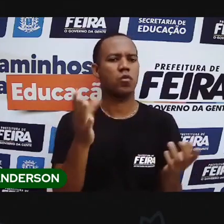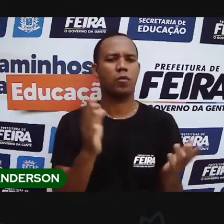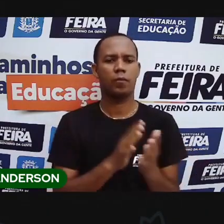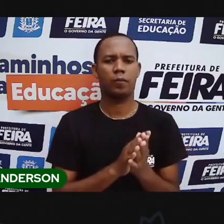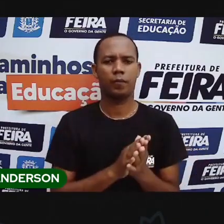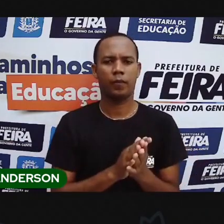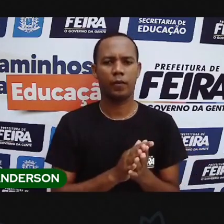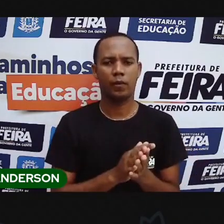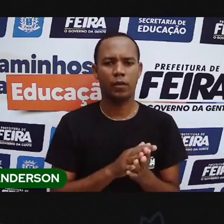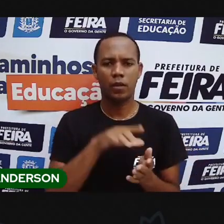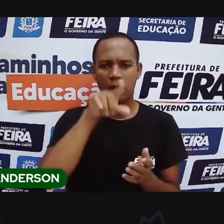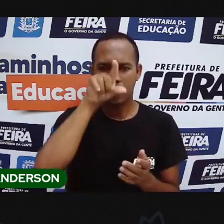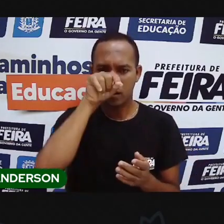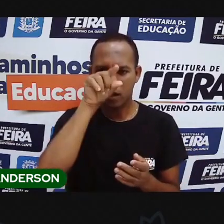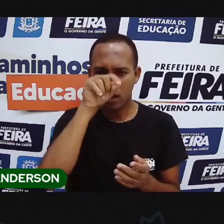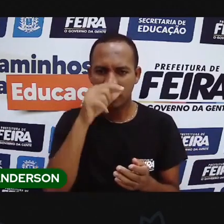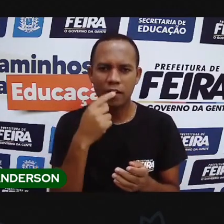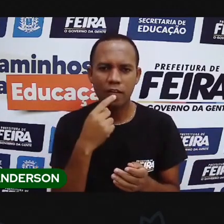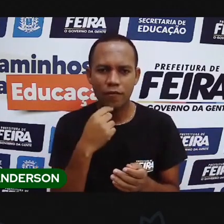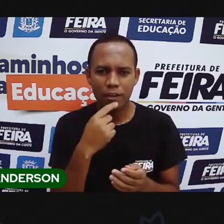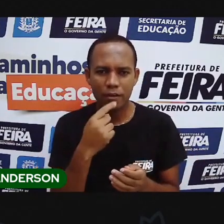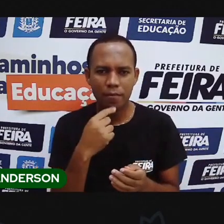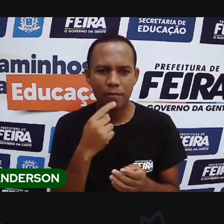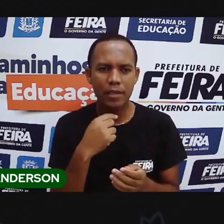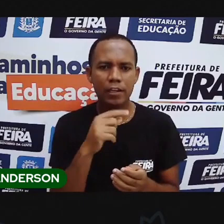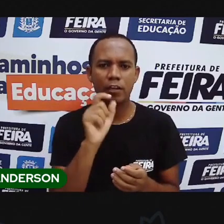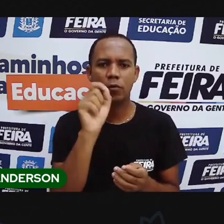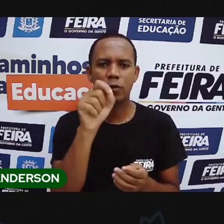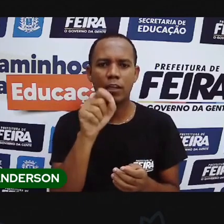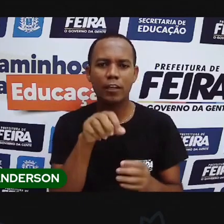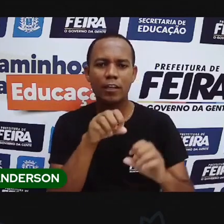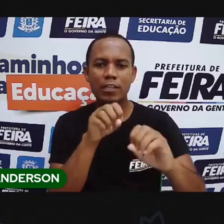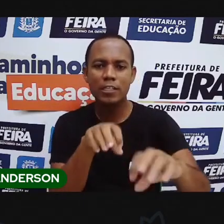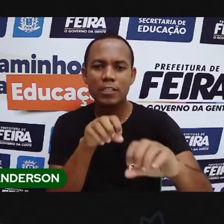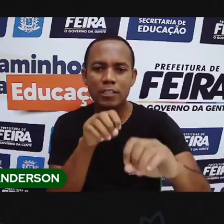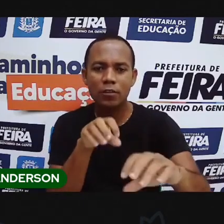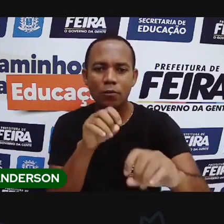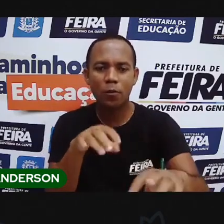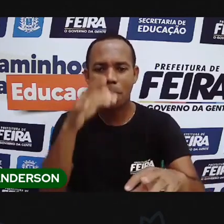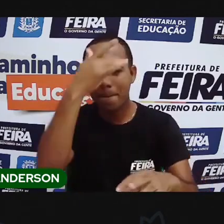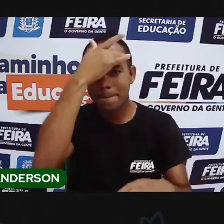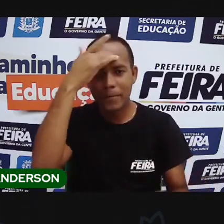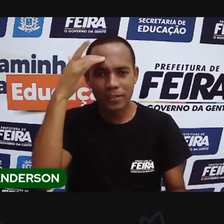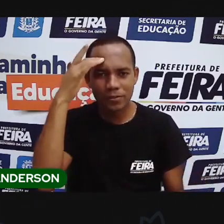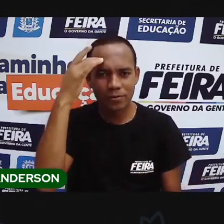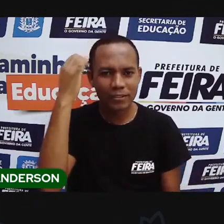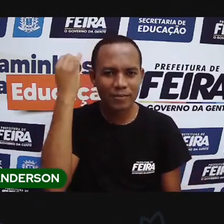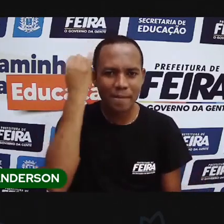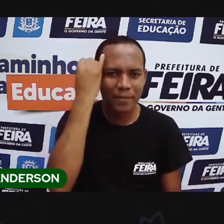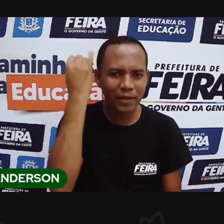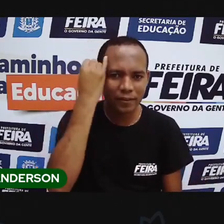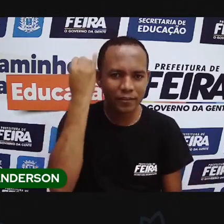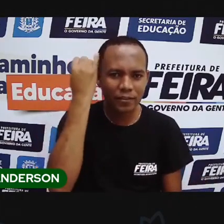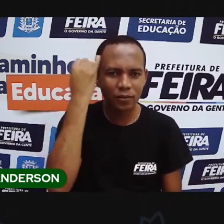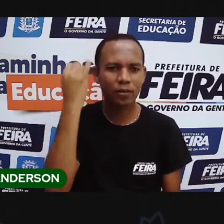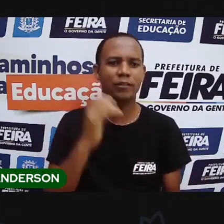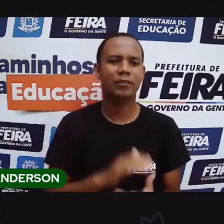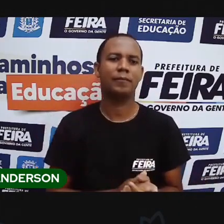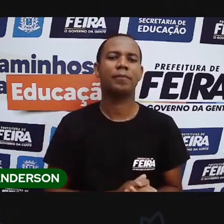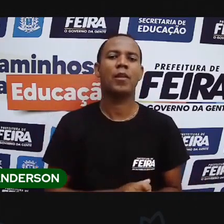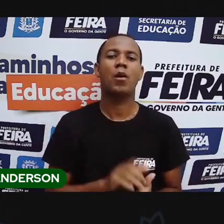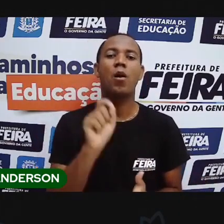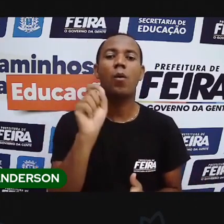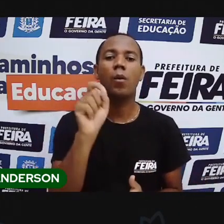A galinha Ruiva deu a lição em todos os seus amigos preguiçosos. O que a gente aprende com isso? Que se o nosso amigo